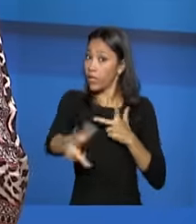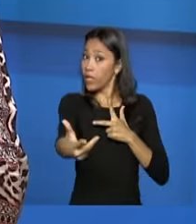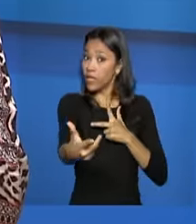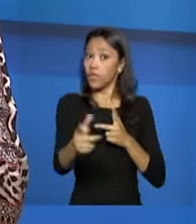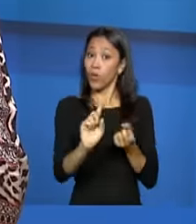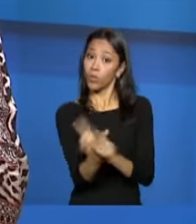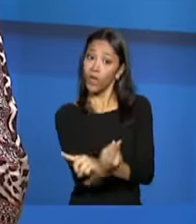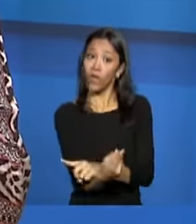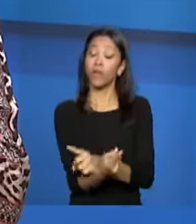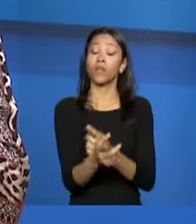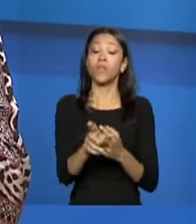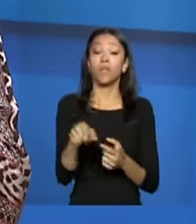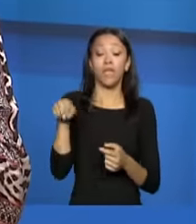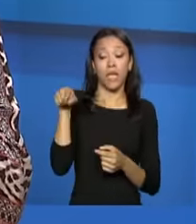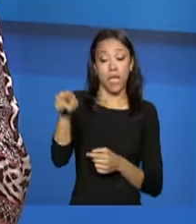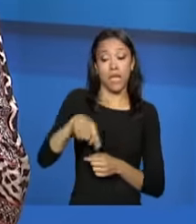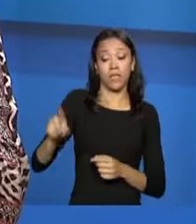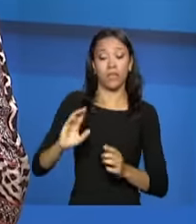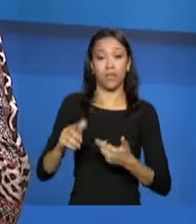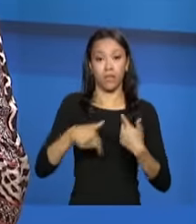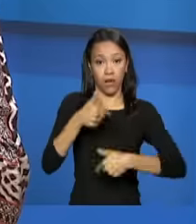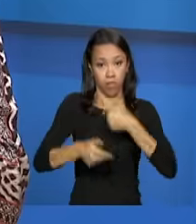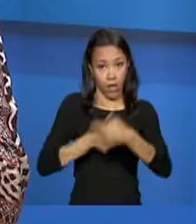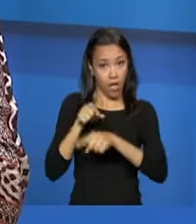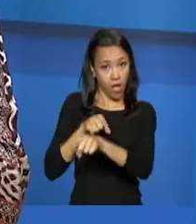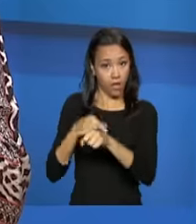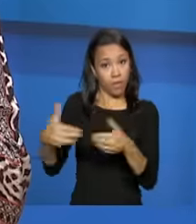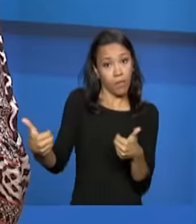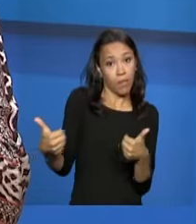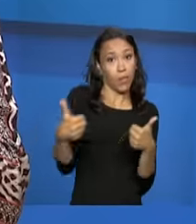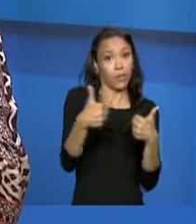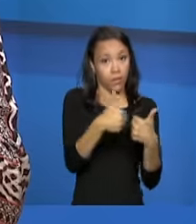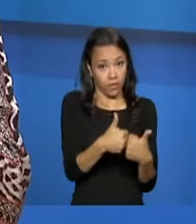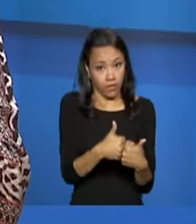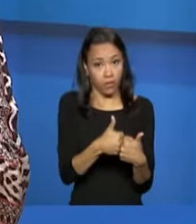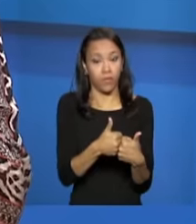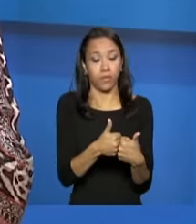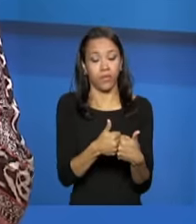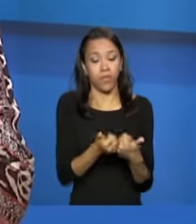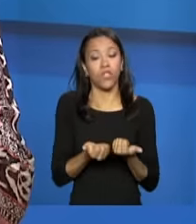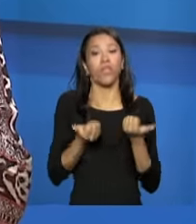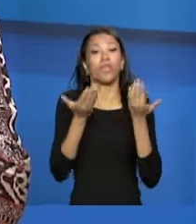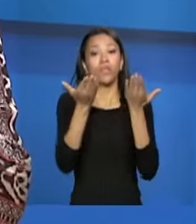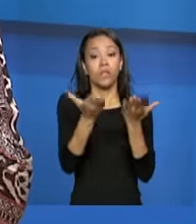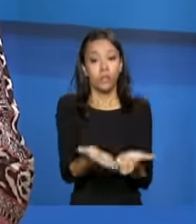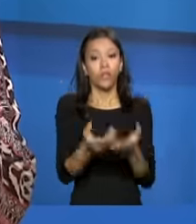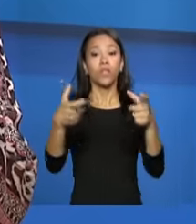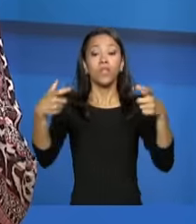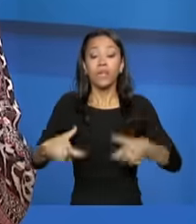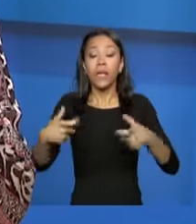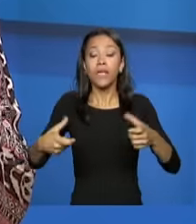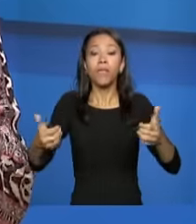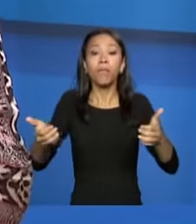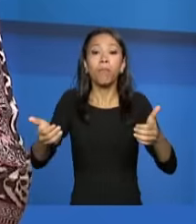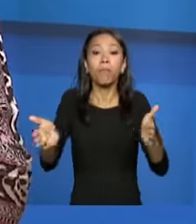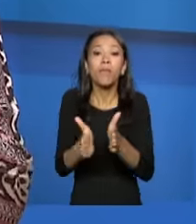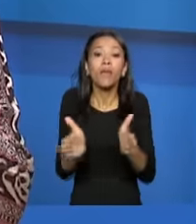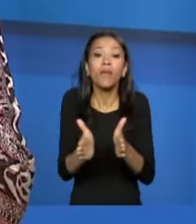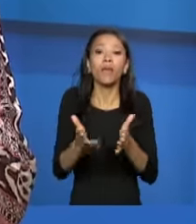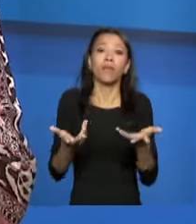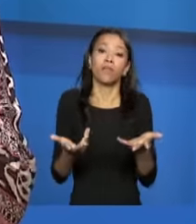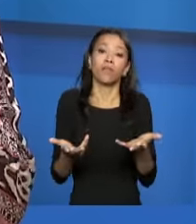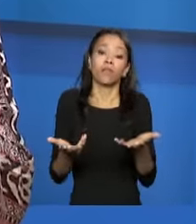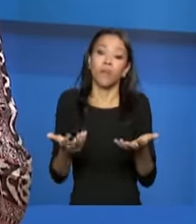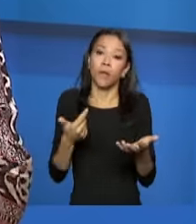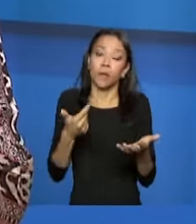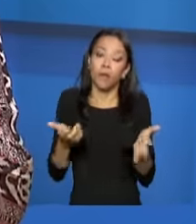serviço de acolhimento, ele se aproxime o mais possível, ele seja ofertado em locais pequenos, próximos de uma casa,